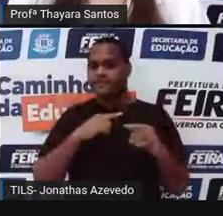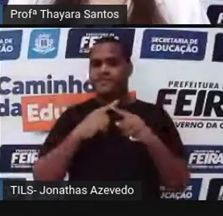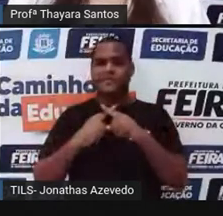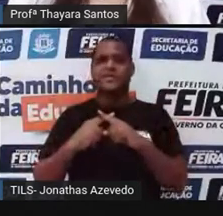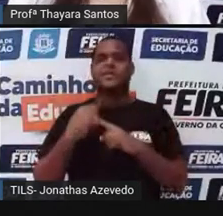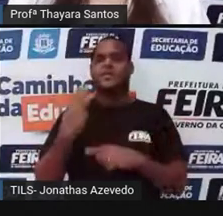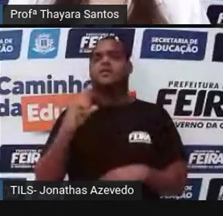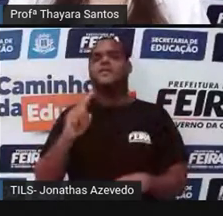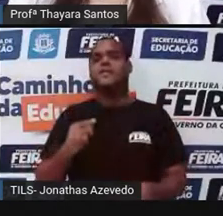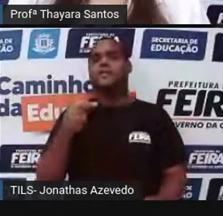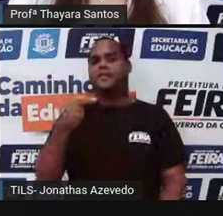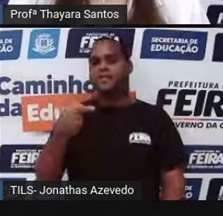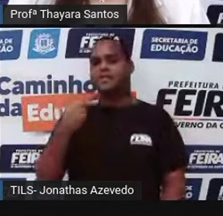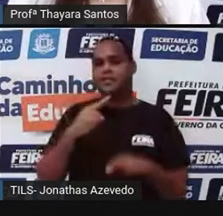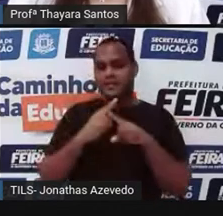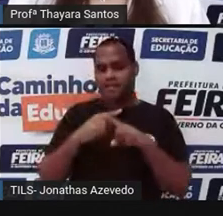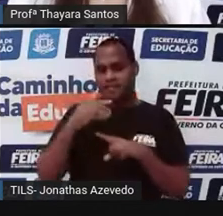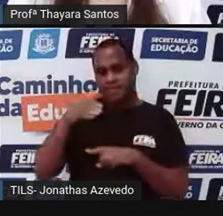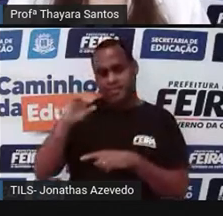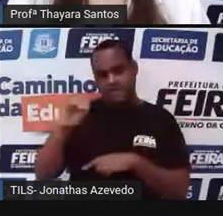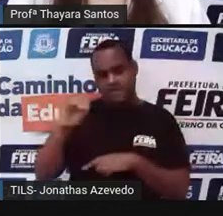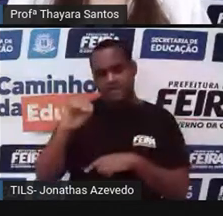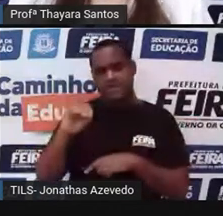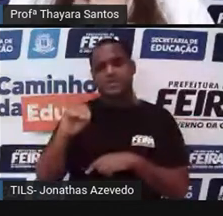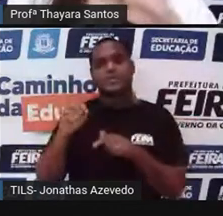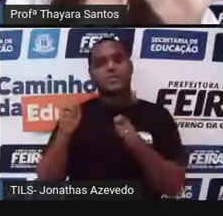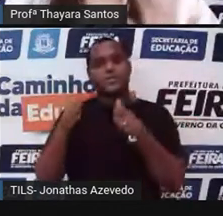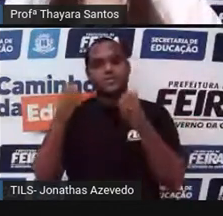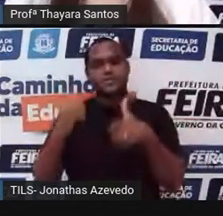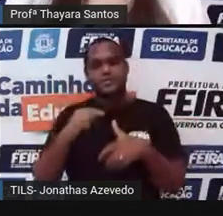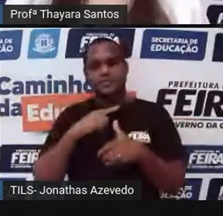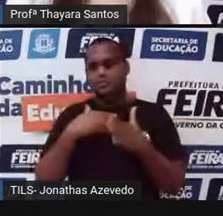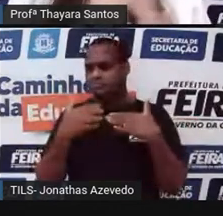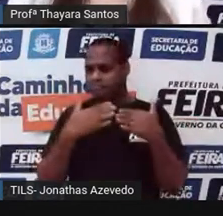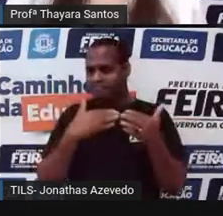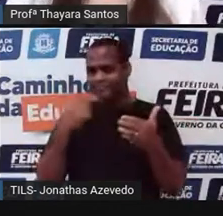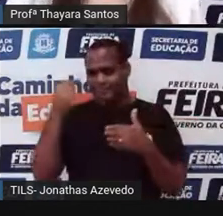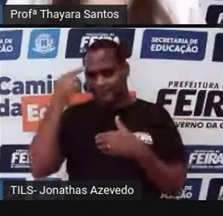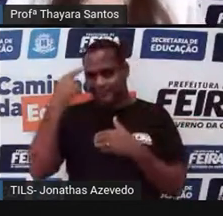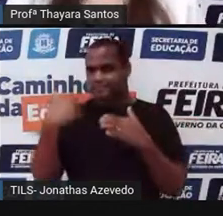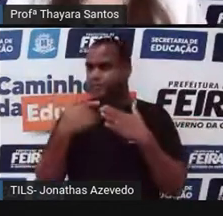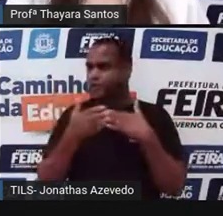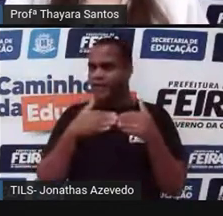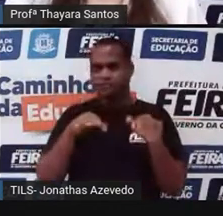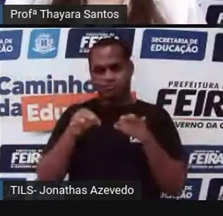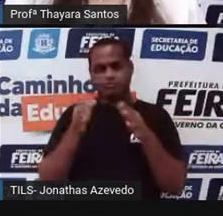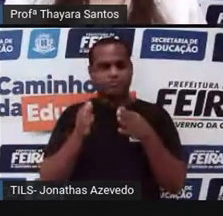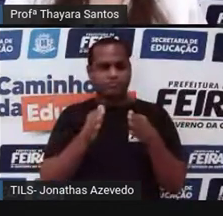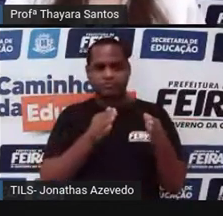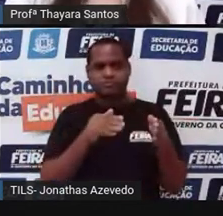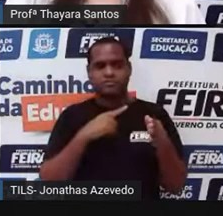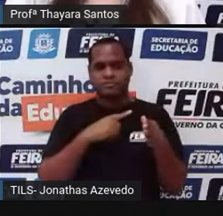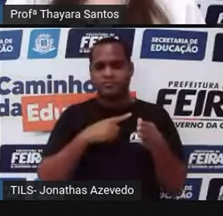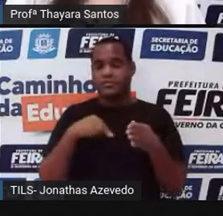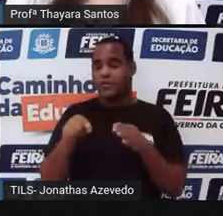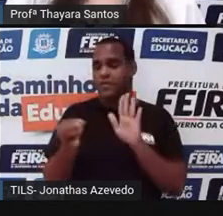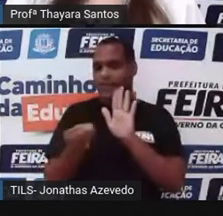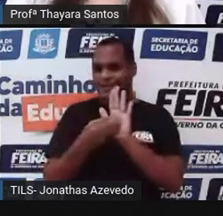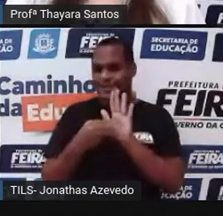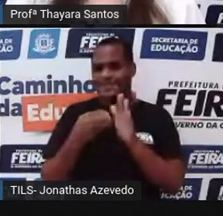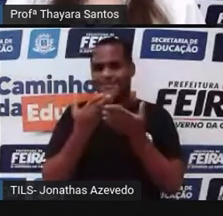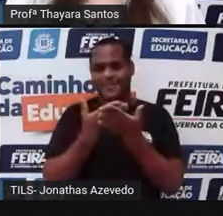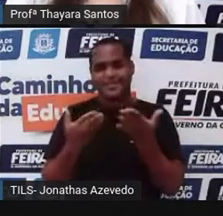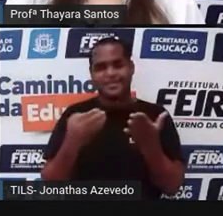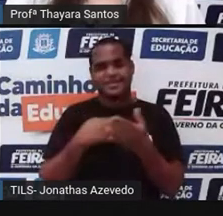vezes 7, vezes 10. Então, nesse caso aqui, tanto faz a ordem. Como eu coloquei aqui para vocês. Eu